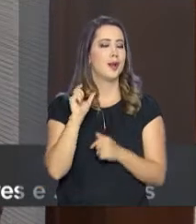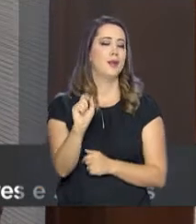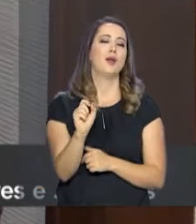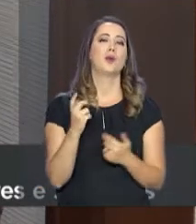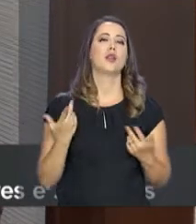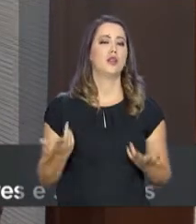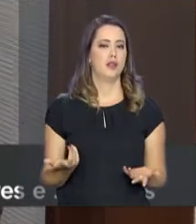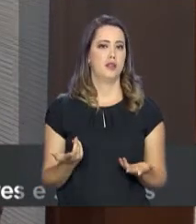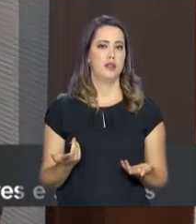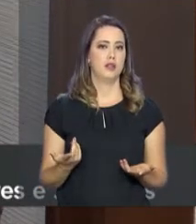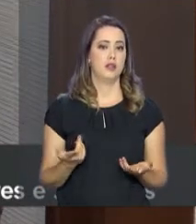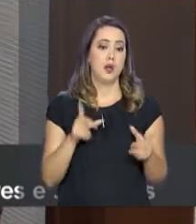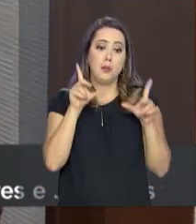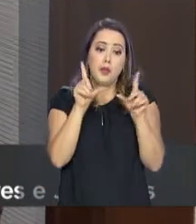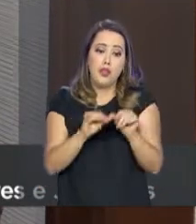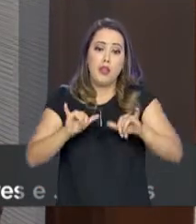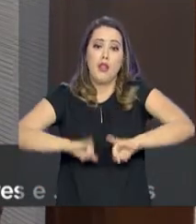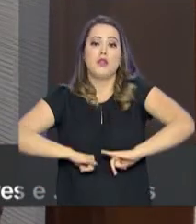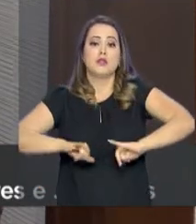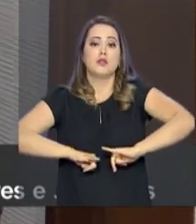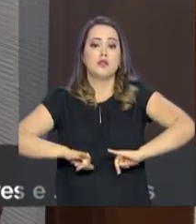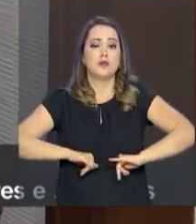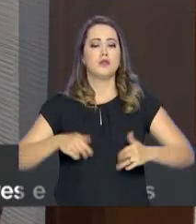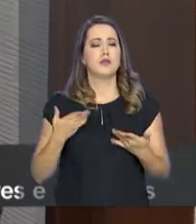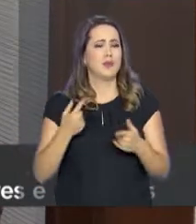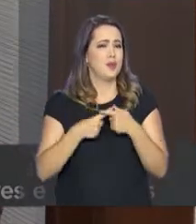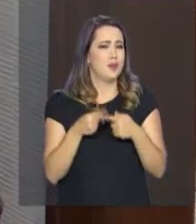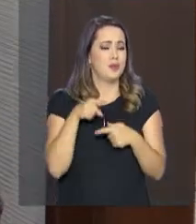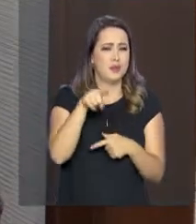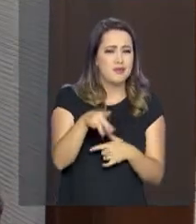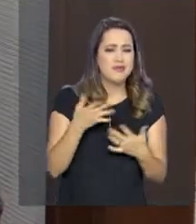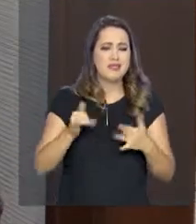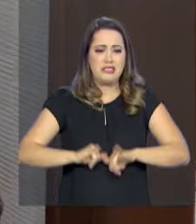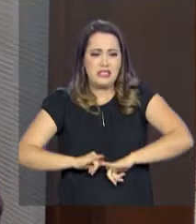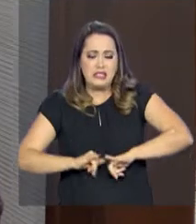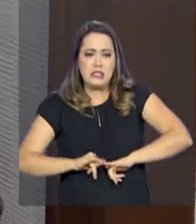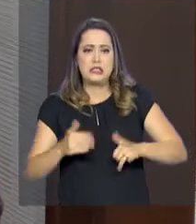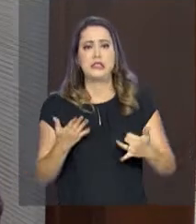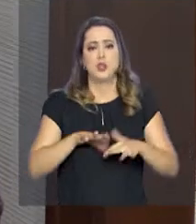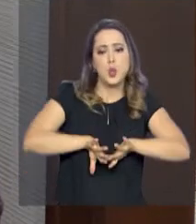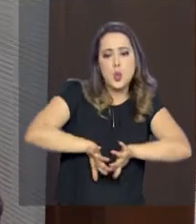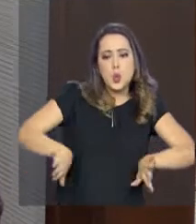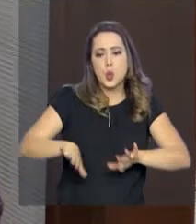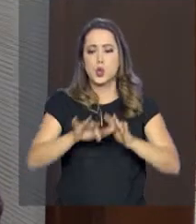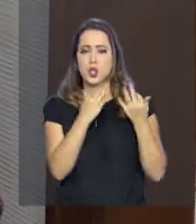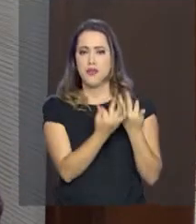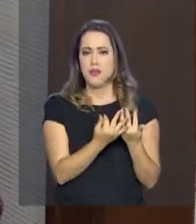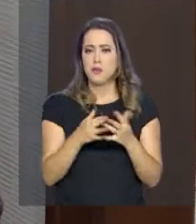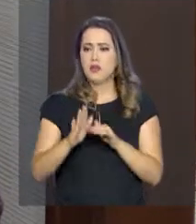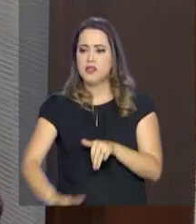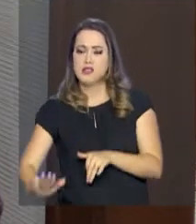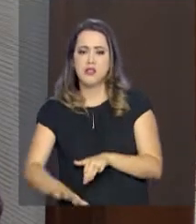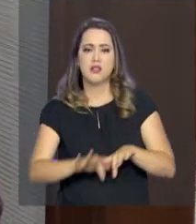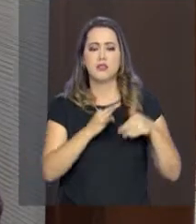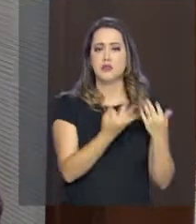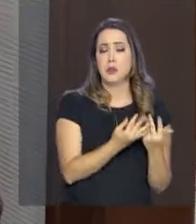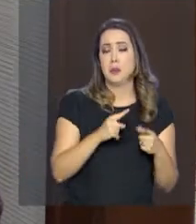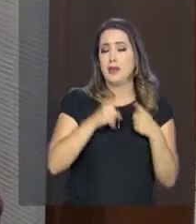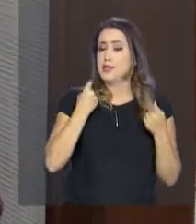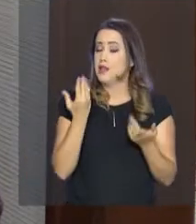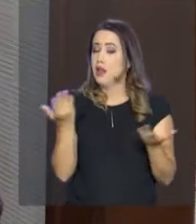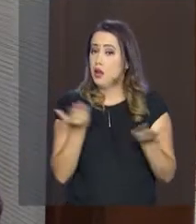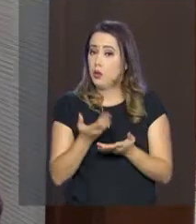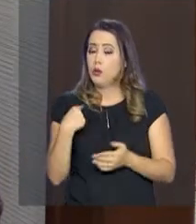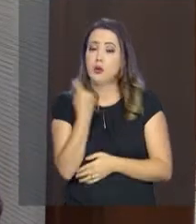o sofrimento porque eles estão passando, não é? Mas agora nós temos a noção plena